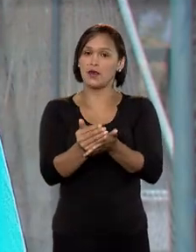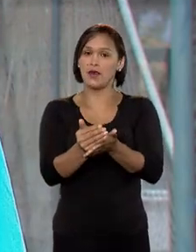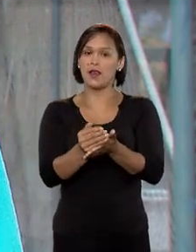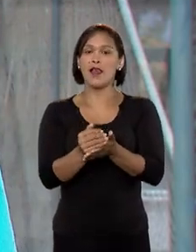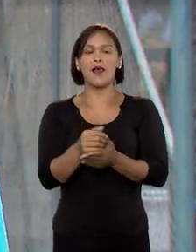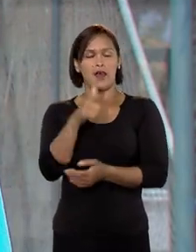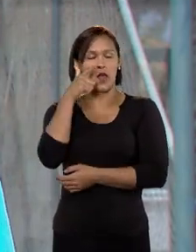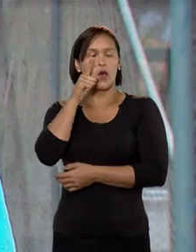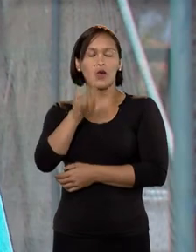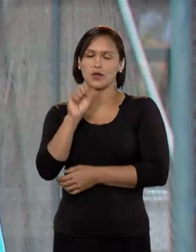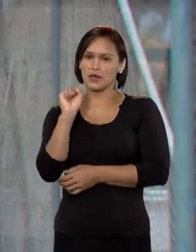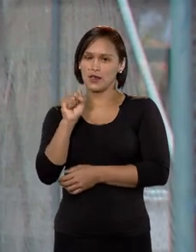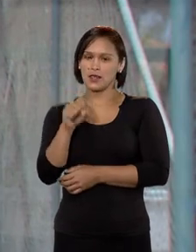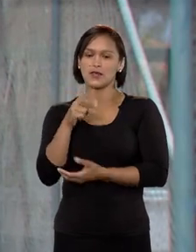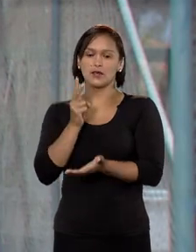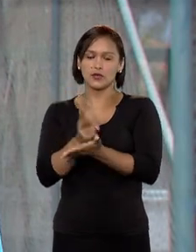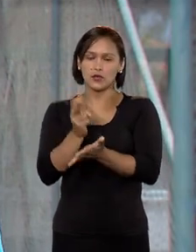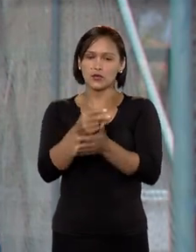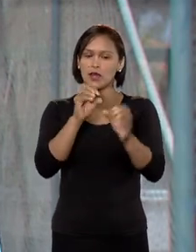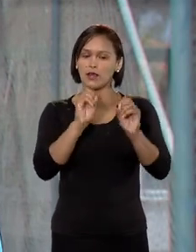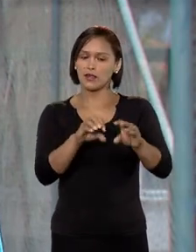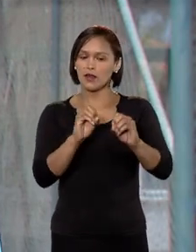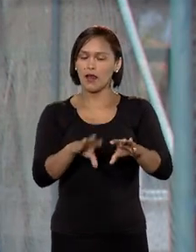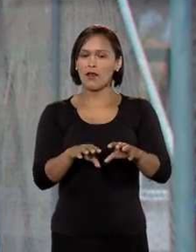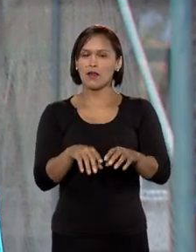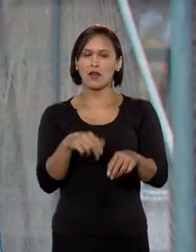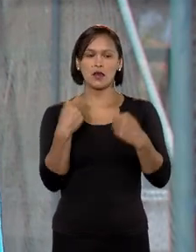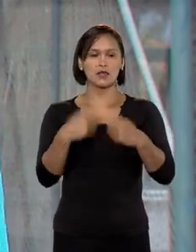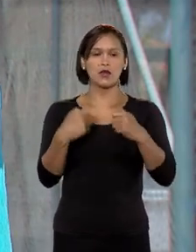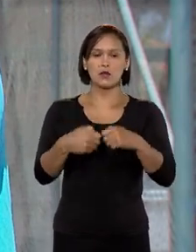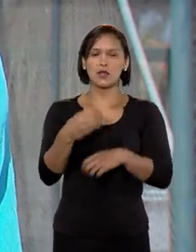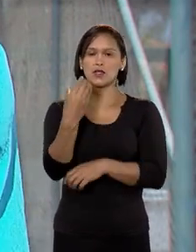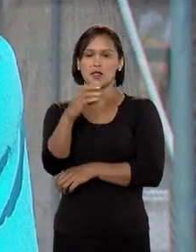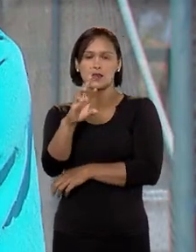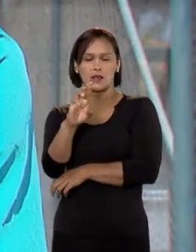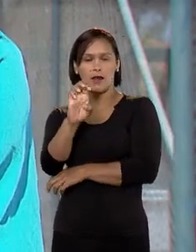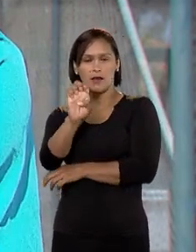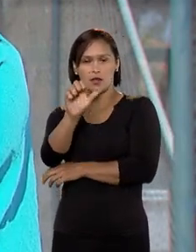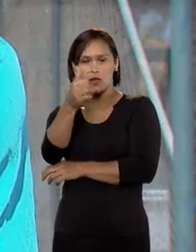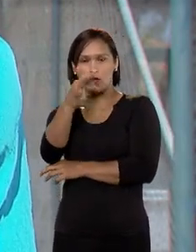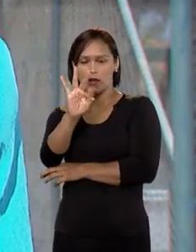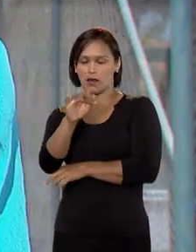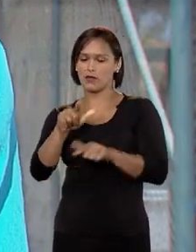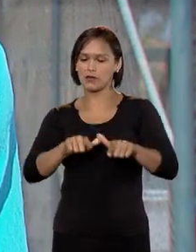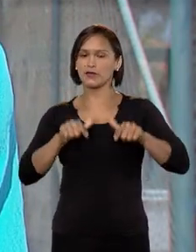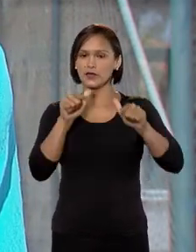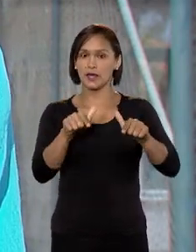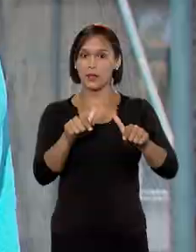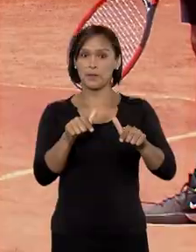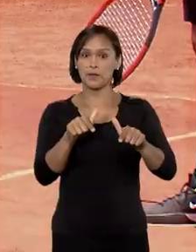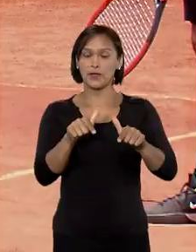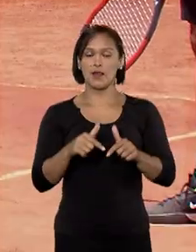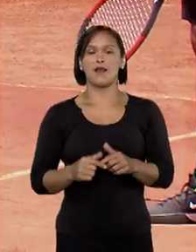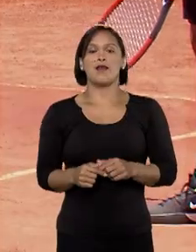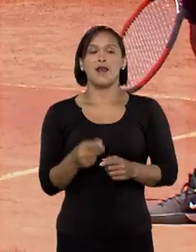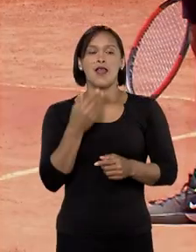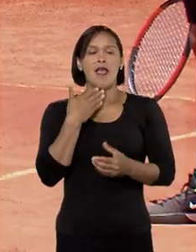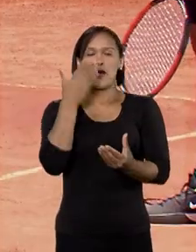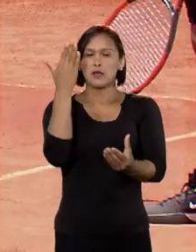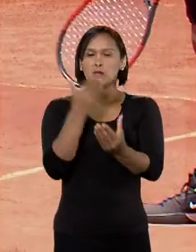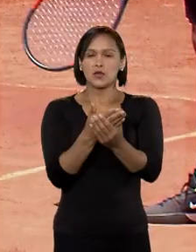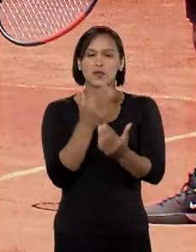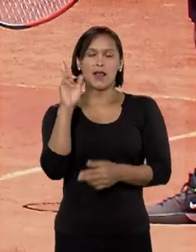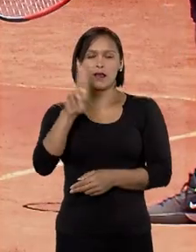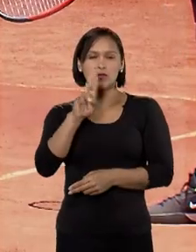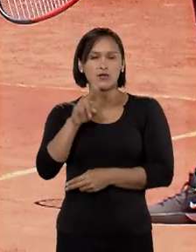totalmente fazer e dar a aula de tênis sem precisar do certificado. Casos como o do